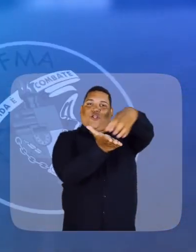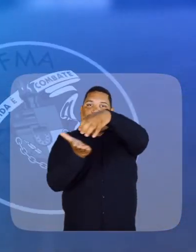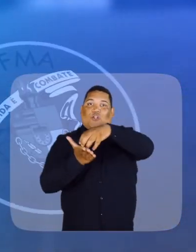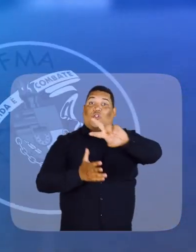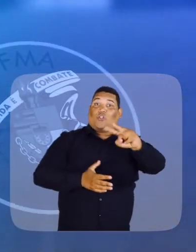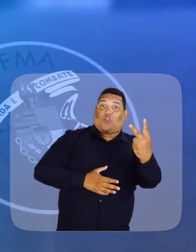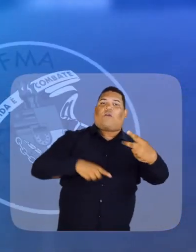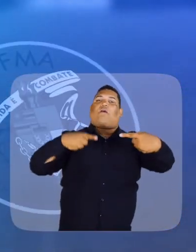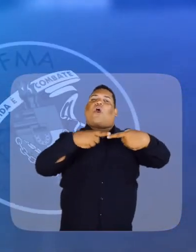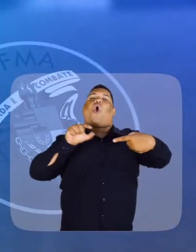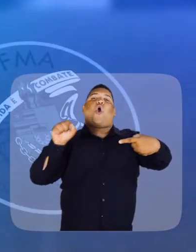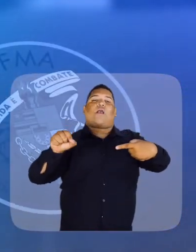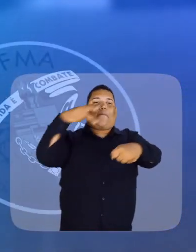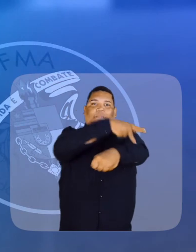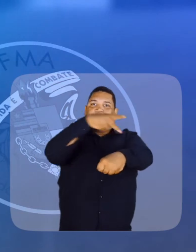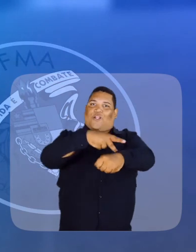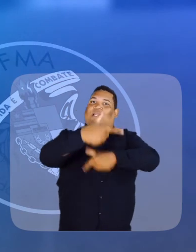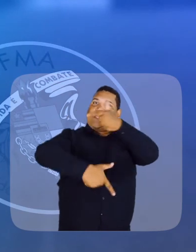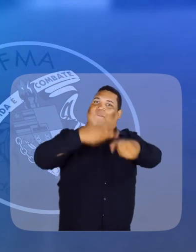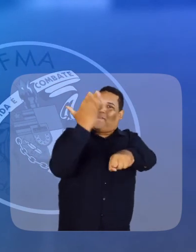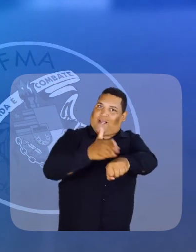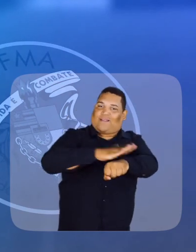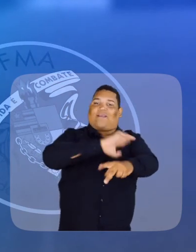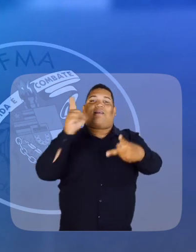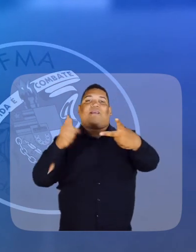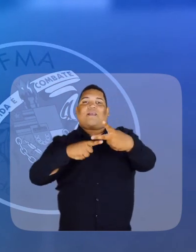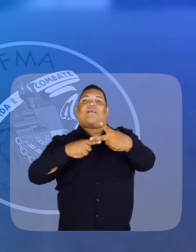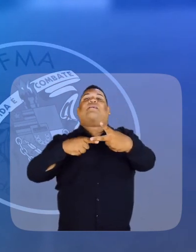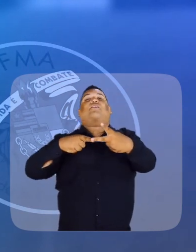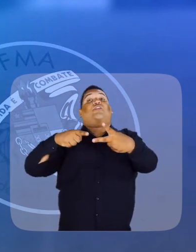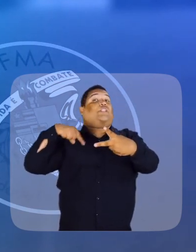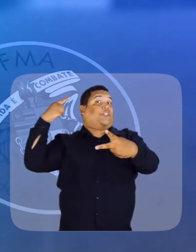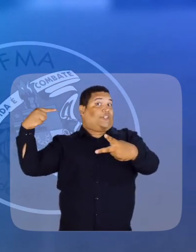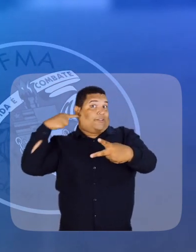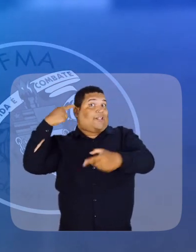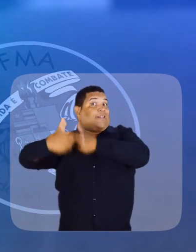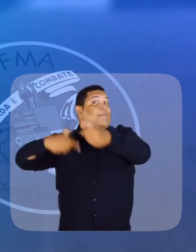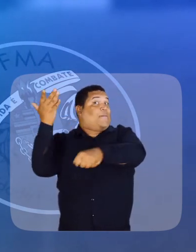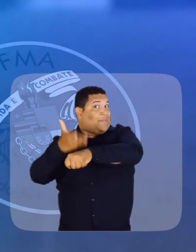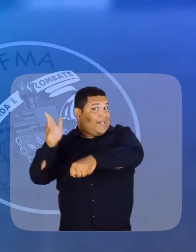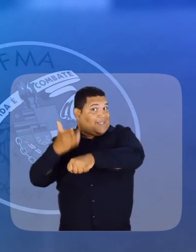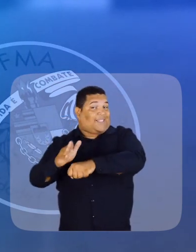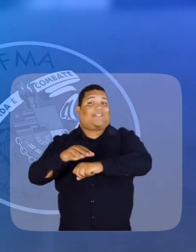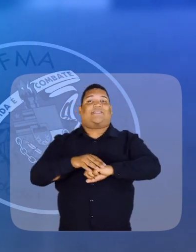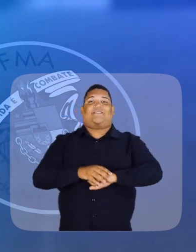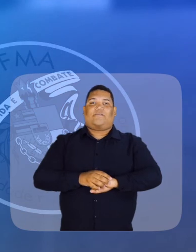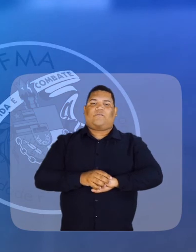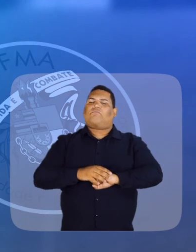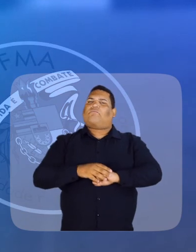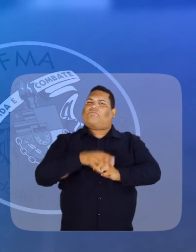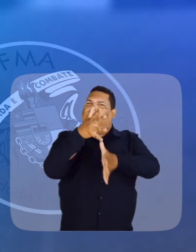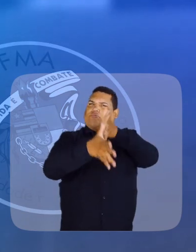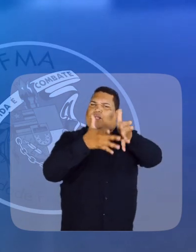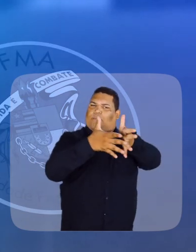dois núcleos, um de práticas de ensino para o curso de pedagogia e o outro de práticas jurídicas para o curso de